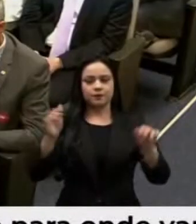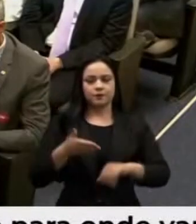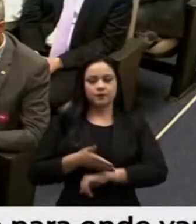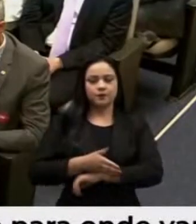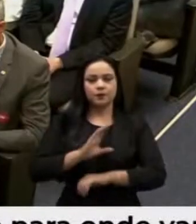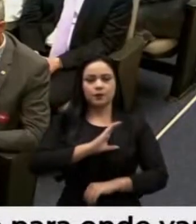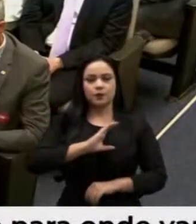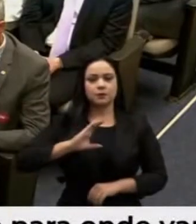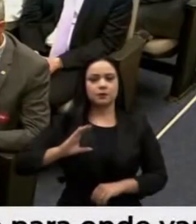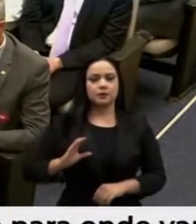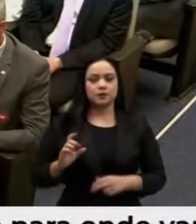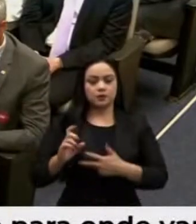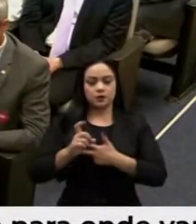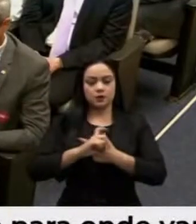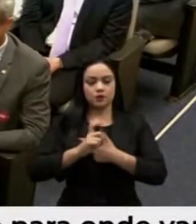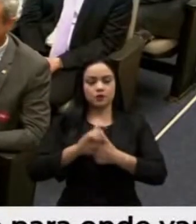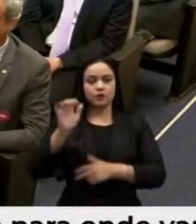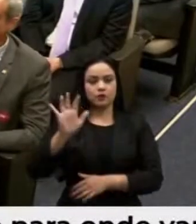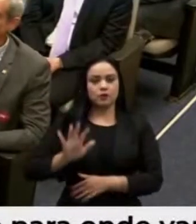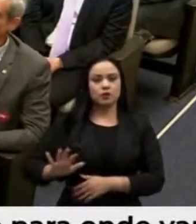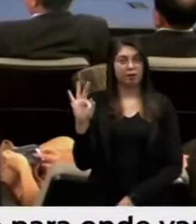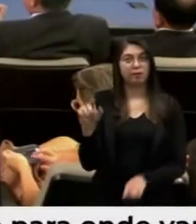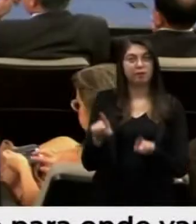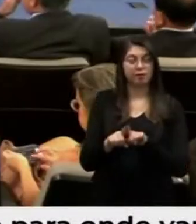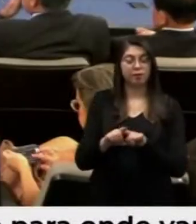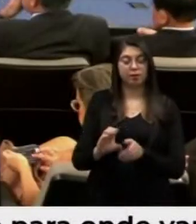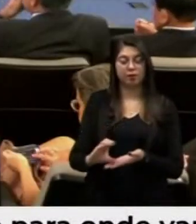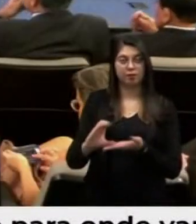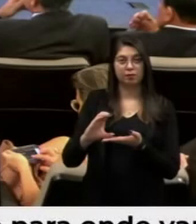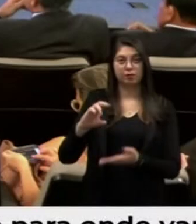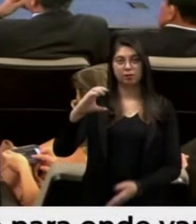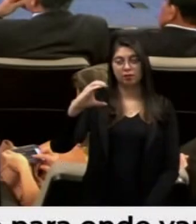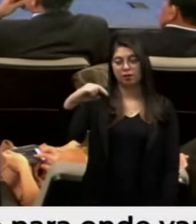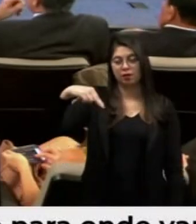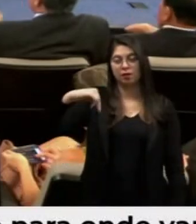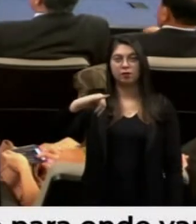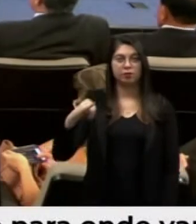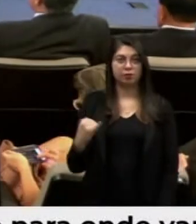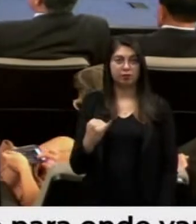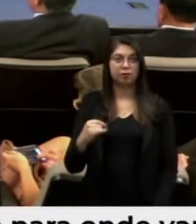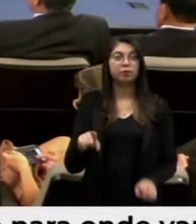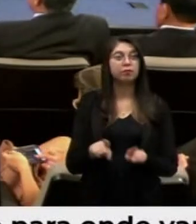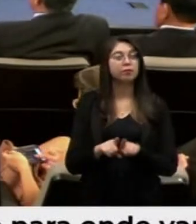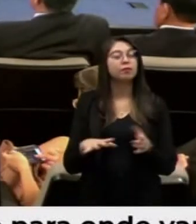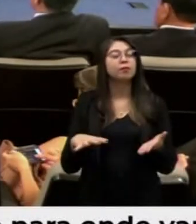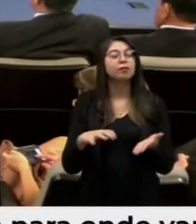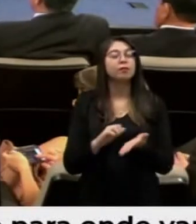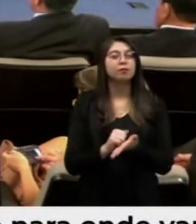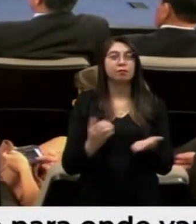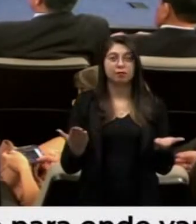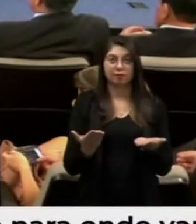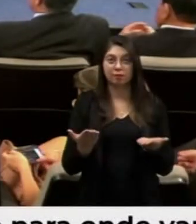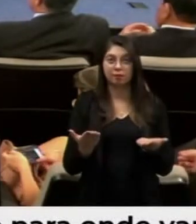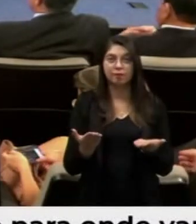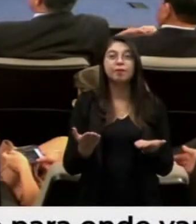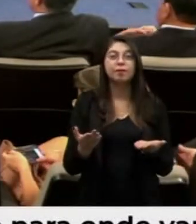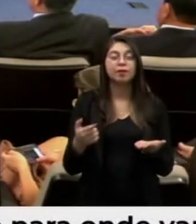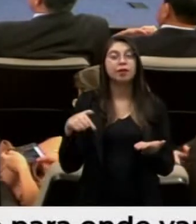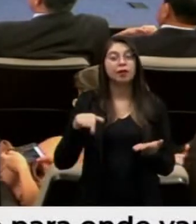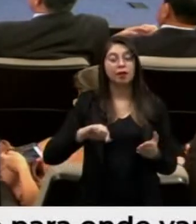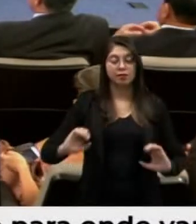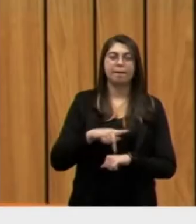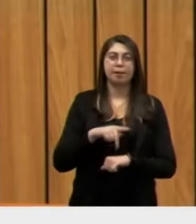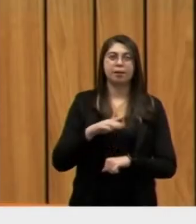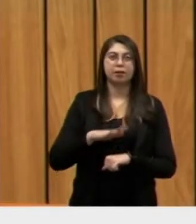representantes de entidades e veículos de comunicação. Mauro Martins destacou a necessidade constante de combater as tentativas de